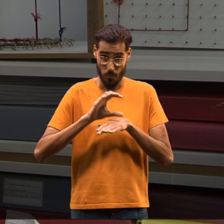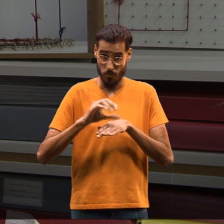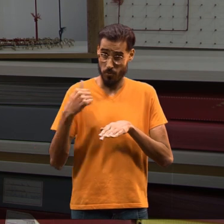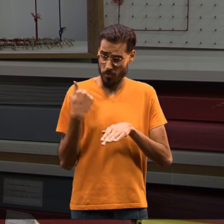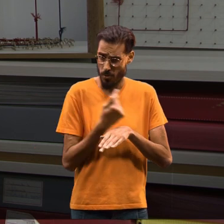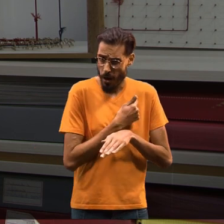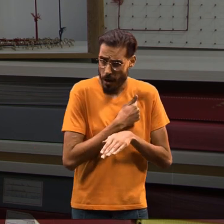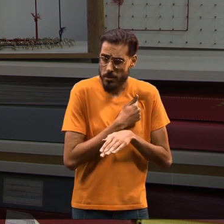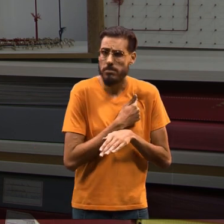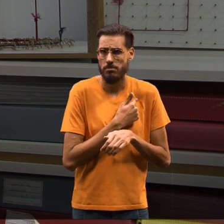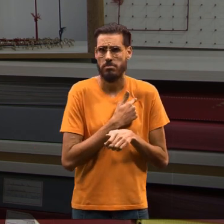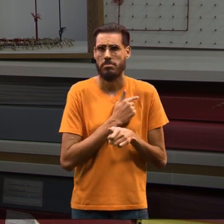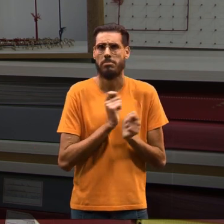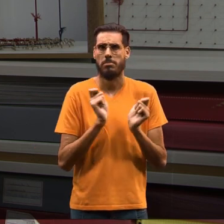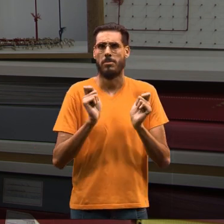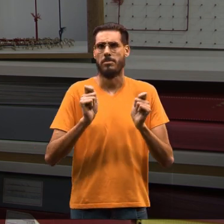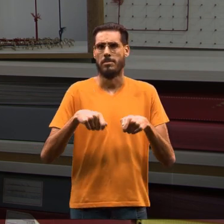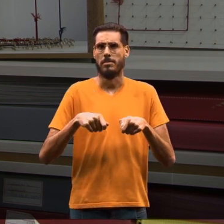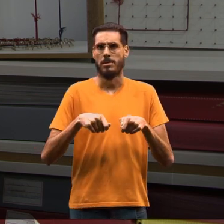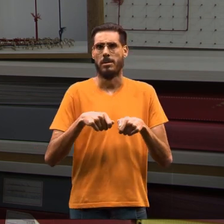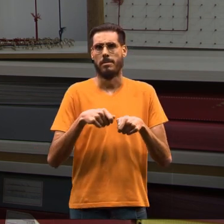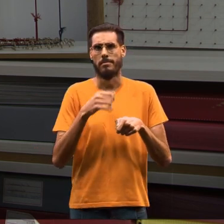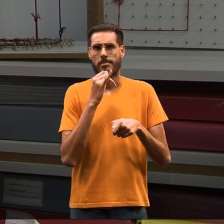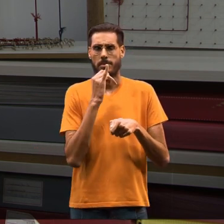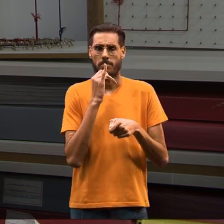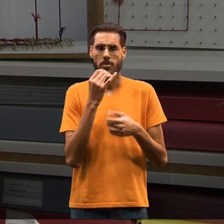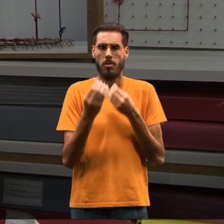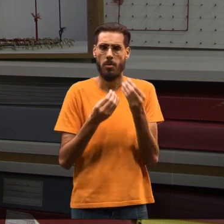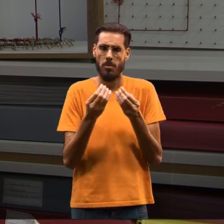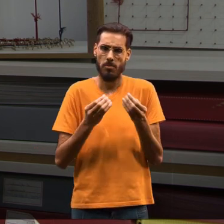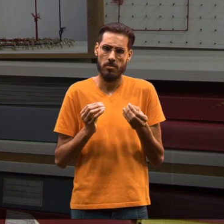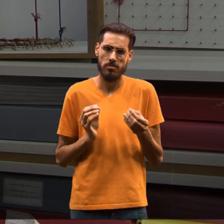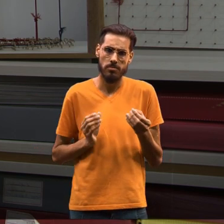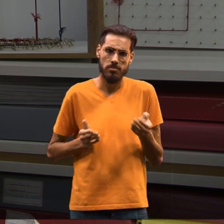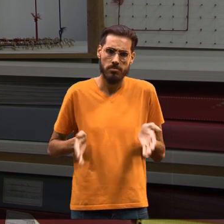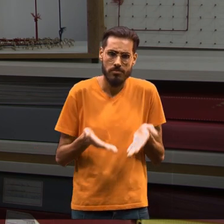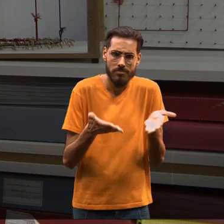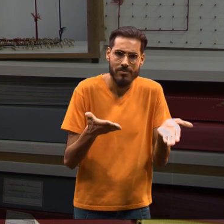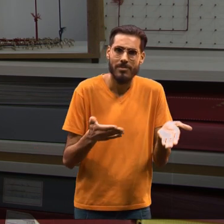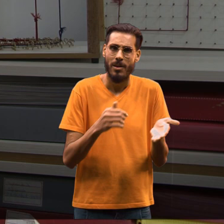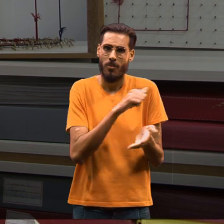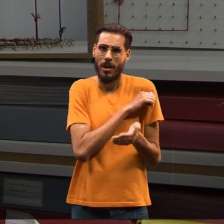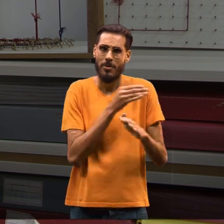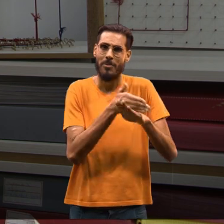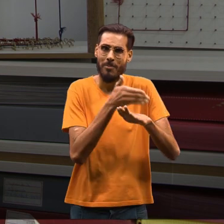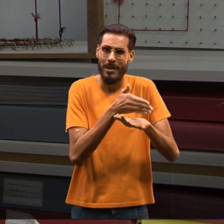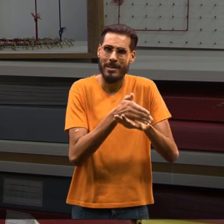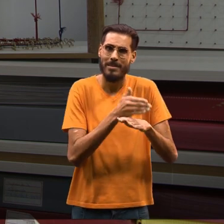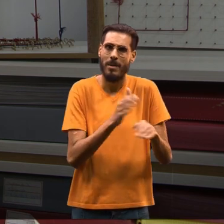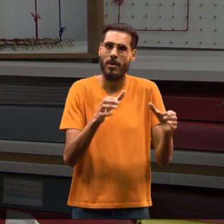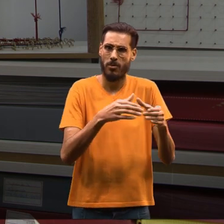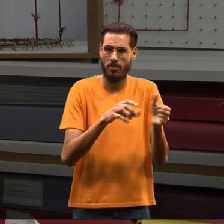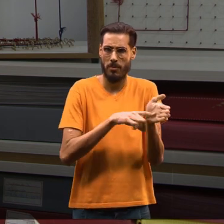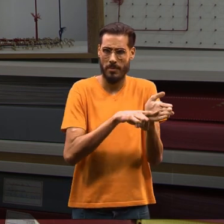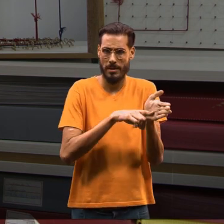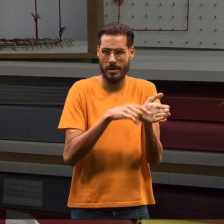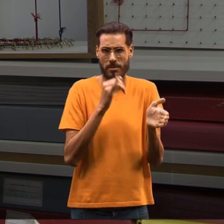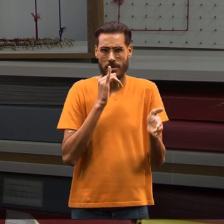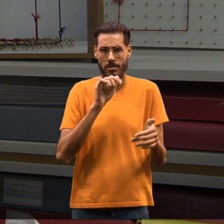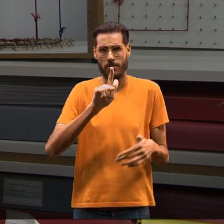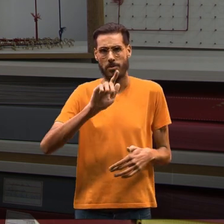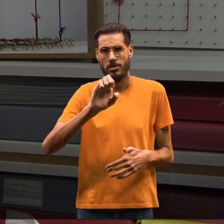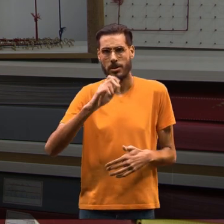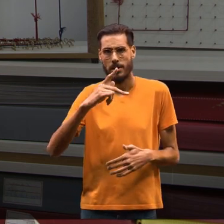ele propicia o aluno a engajar em grupos de pesquisa. No meu caso, eu tenho um grupo que é o